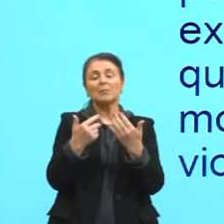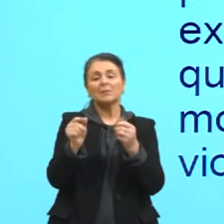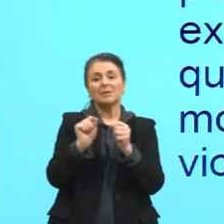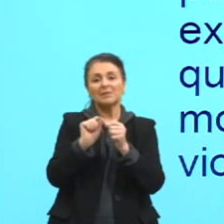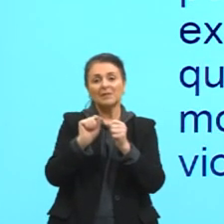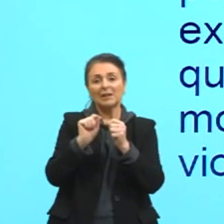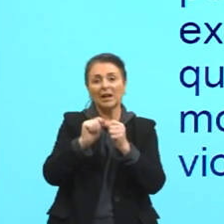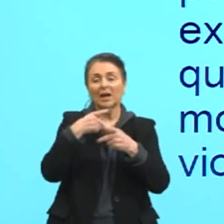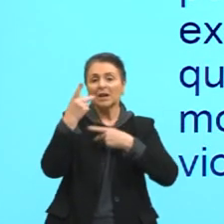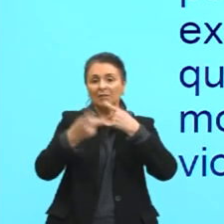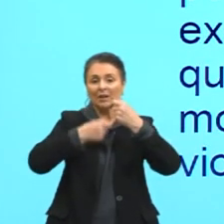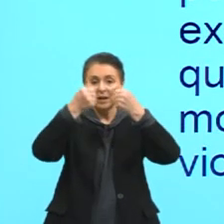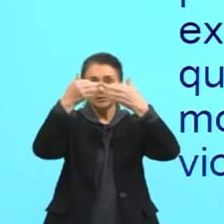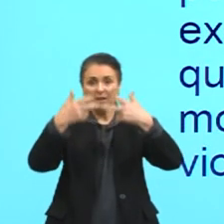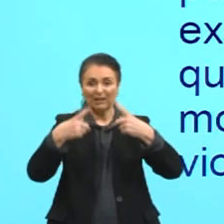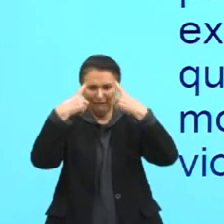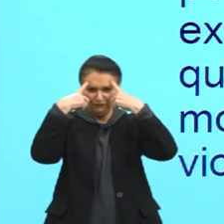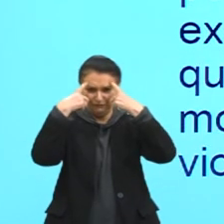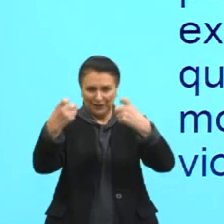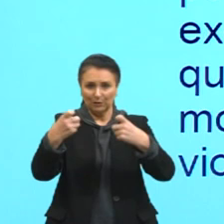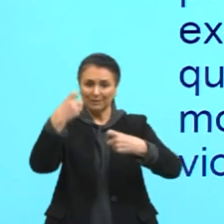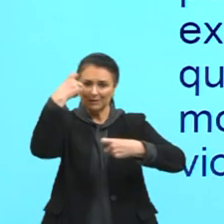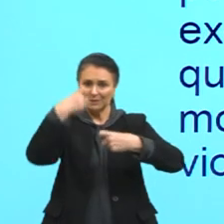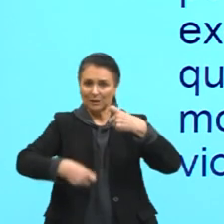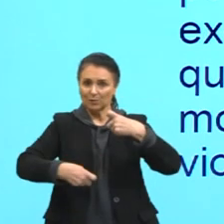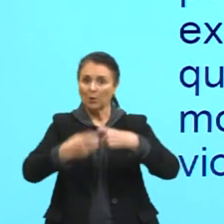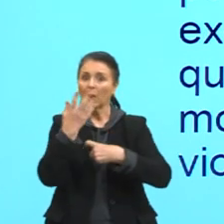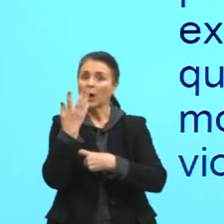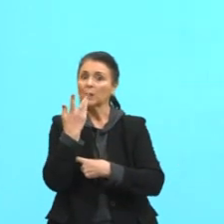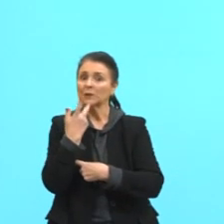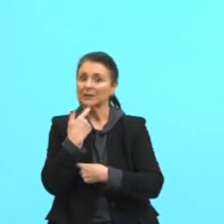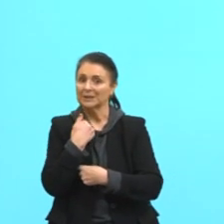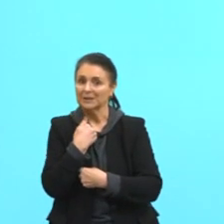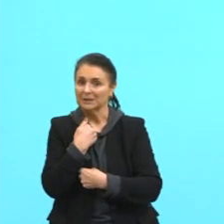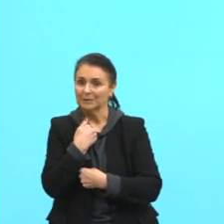falar sobre violência sexual infantil.